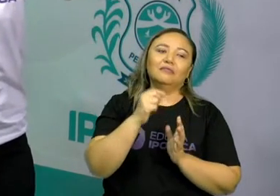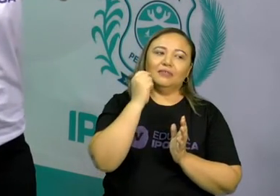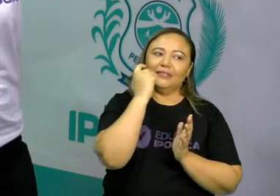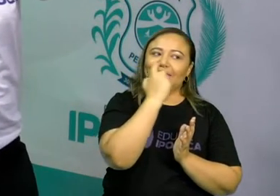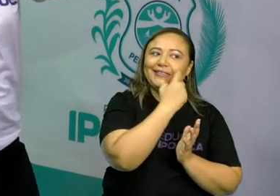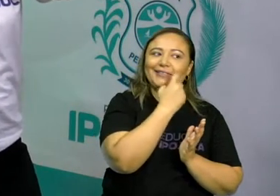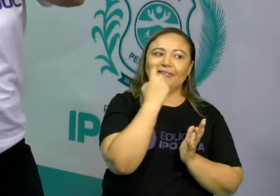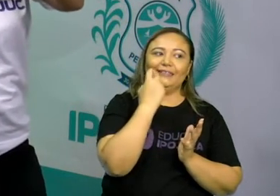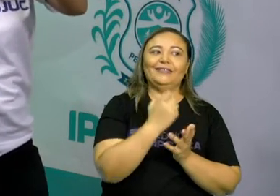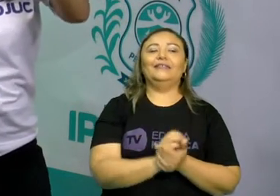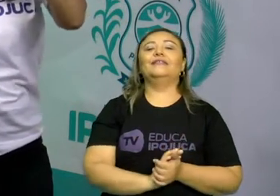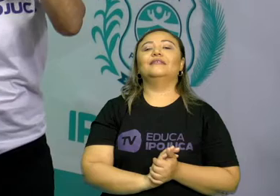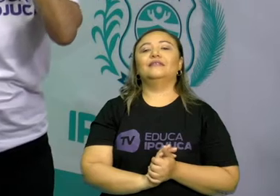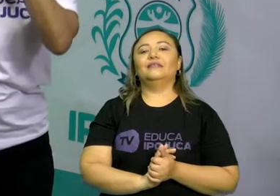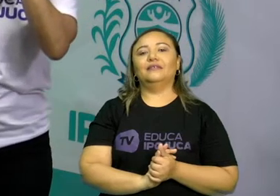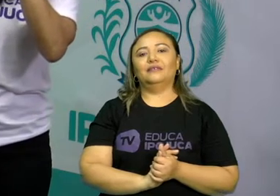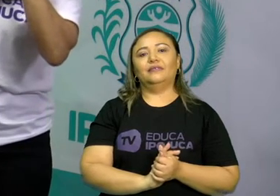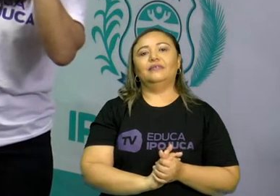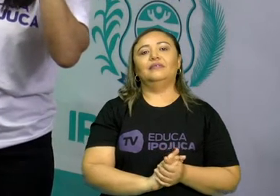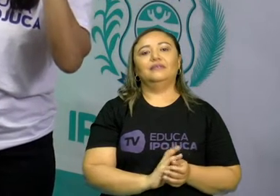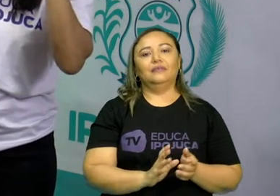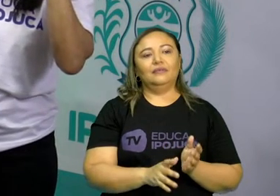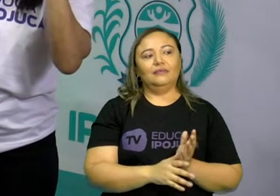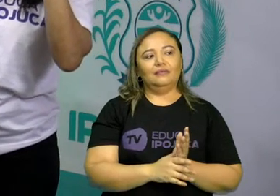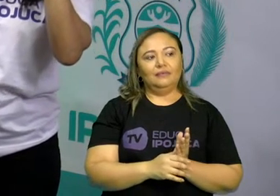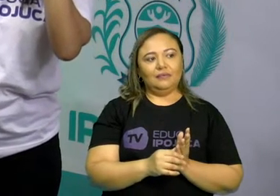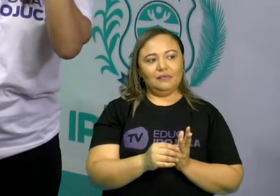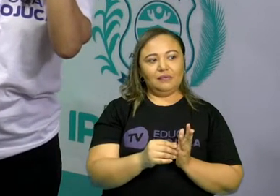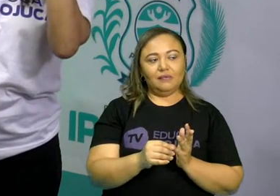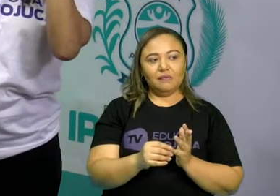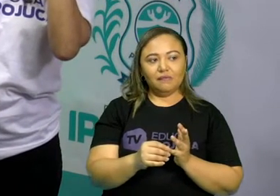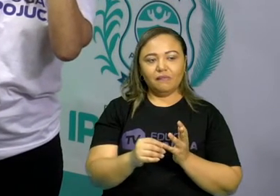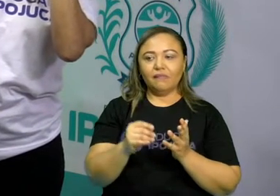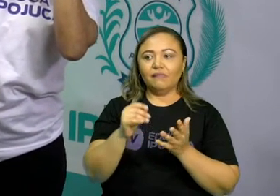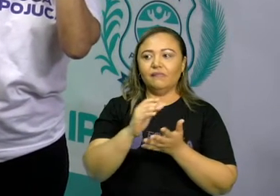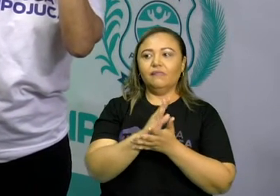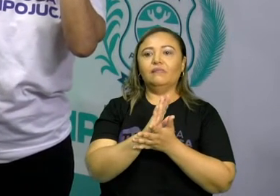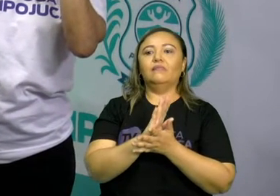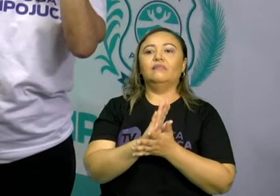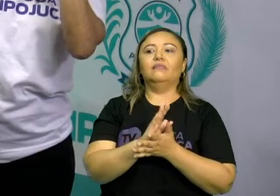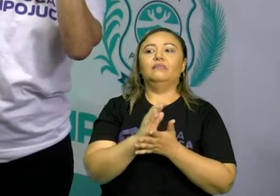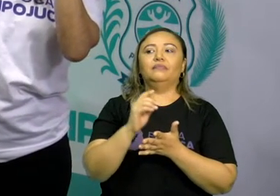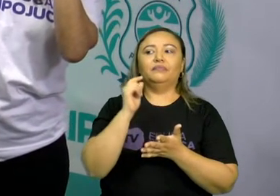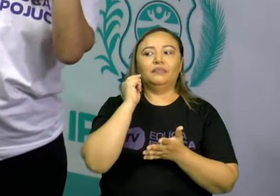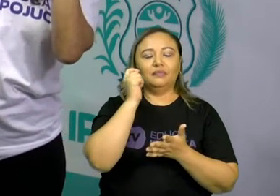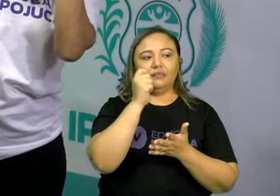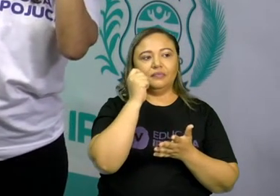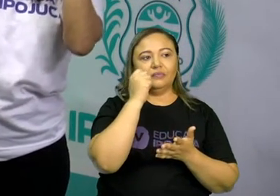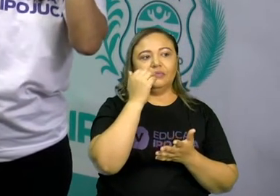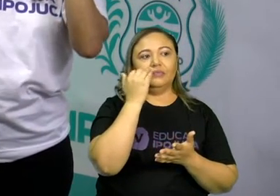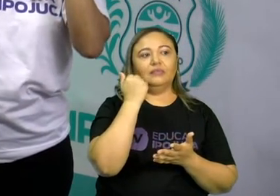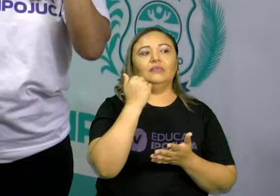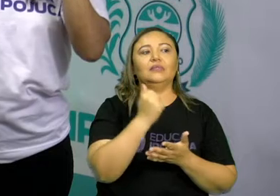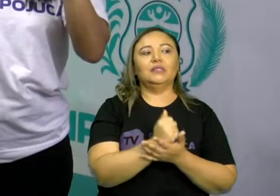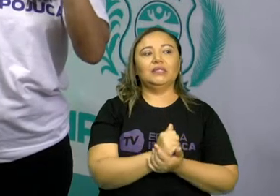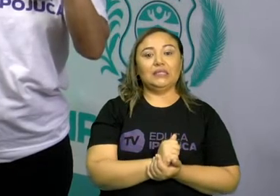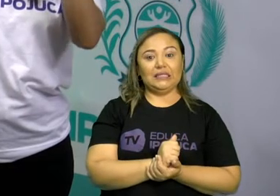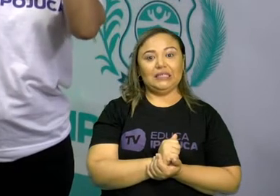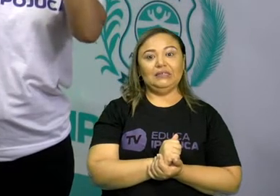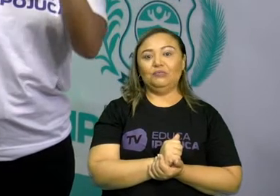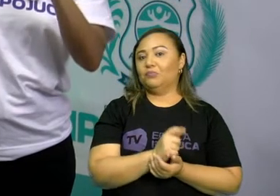O mundo é meu, vou trabalhar agora, vou comer esse dentinho, vou tirar essa carne que ficou lá do almoço.